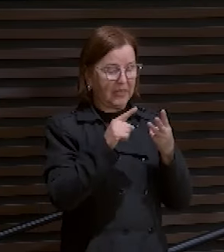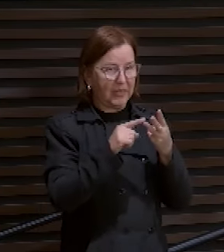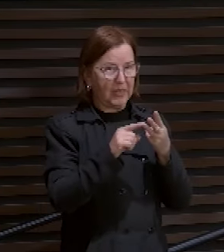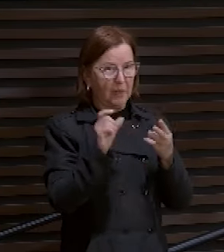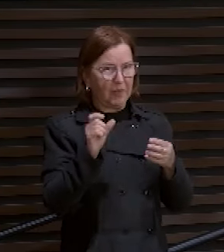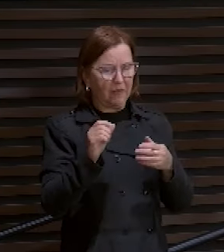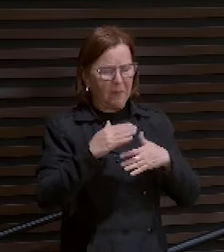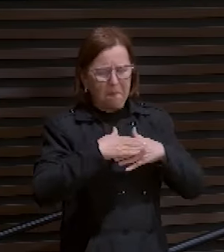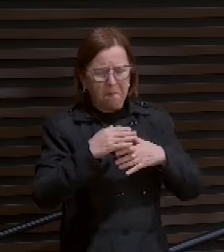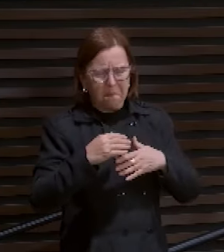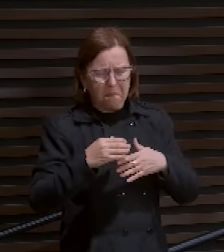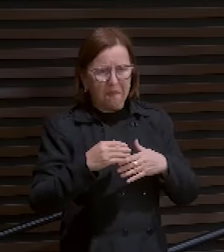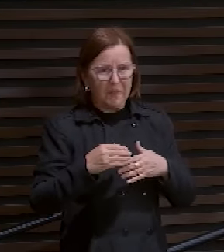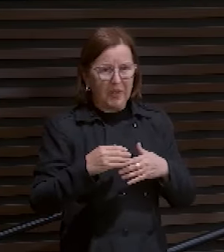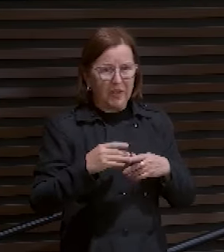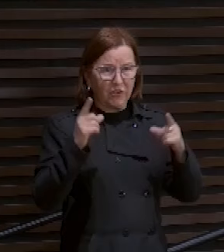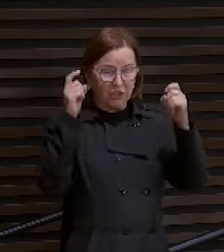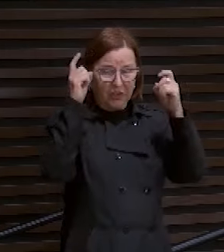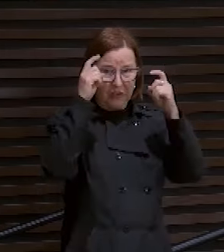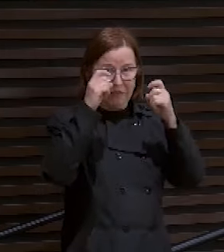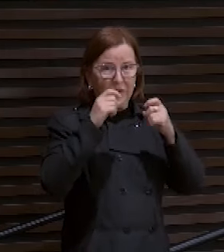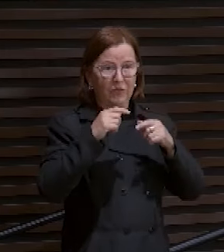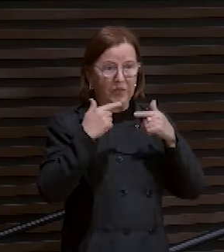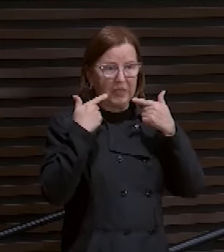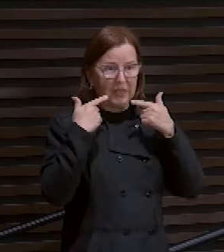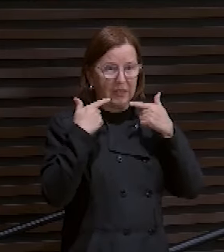mais pesada na língua grega para depressão.